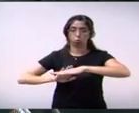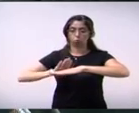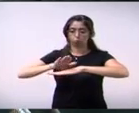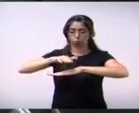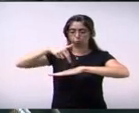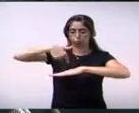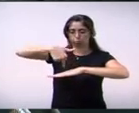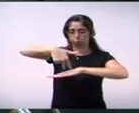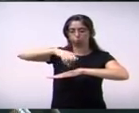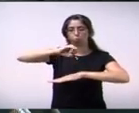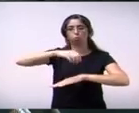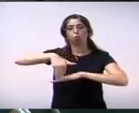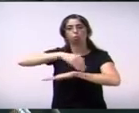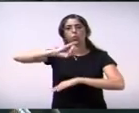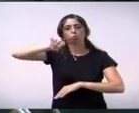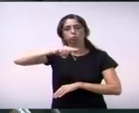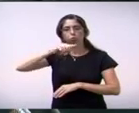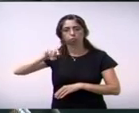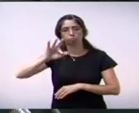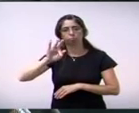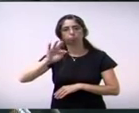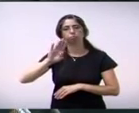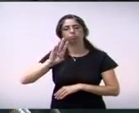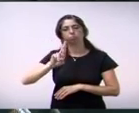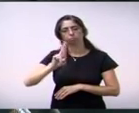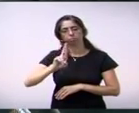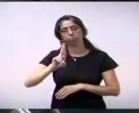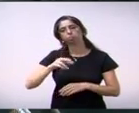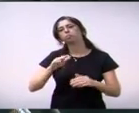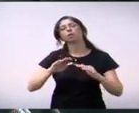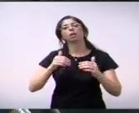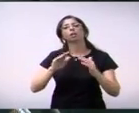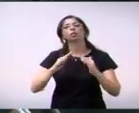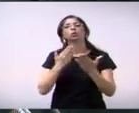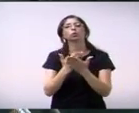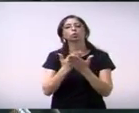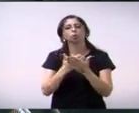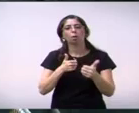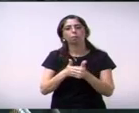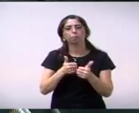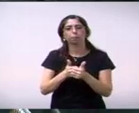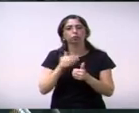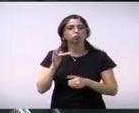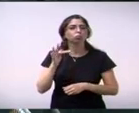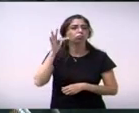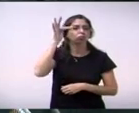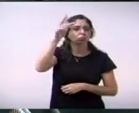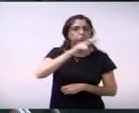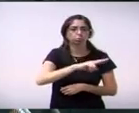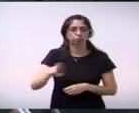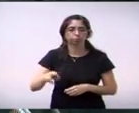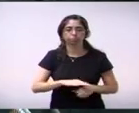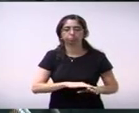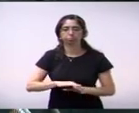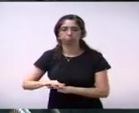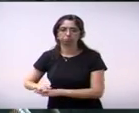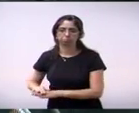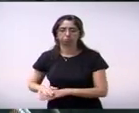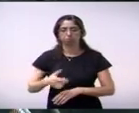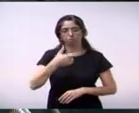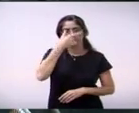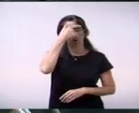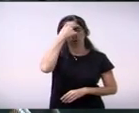João Ferraz Ribeiro nas imediações da escola Pintando o Futuro. 145 do vereador Dilcinho